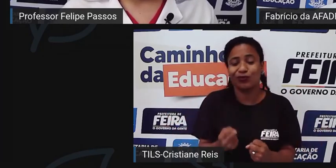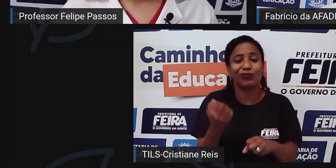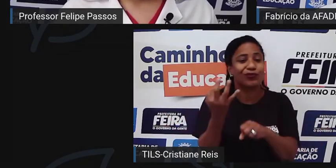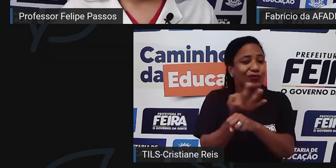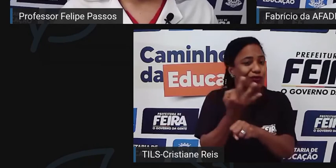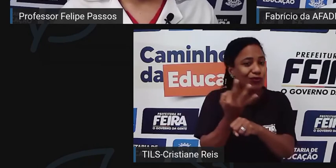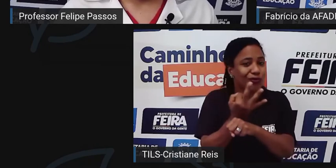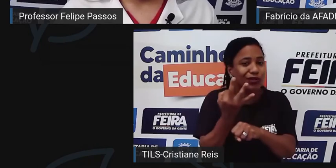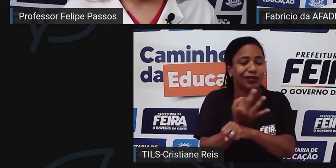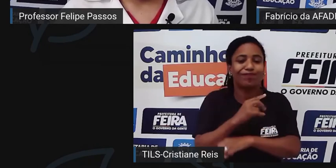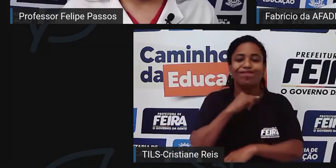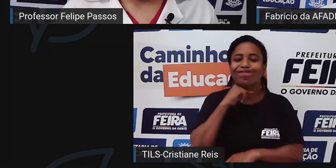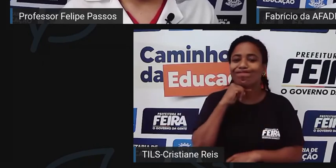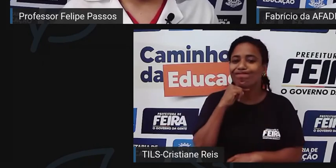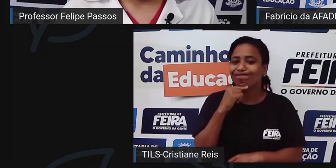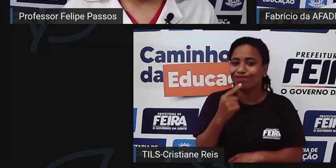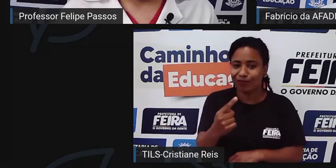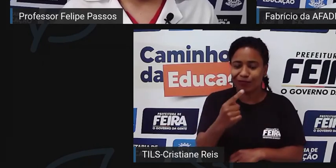consegue